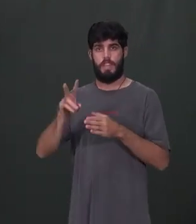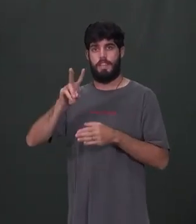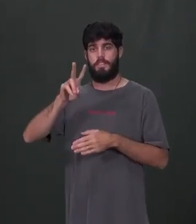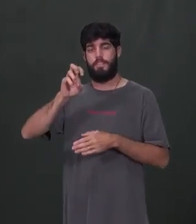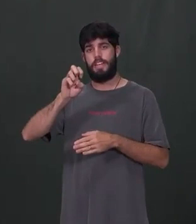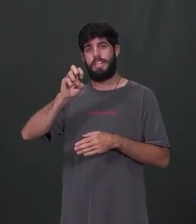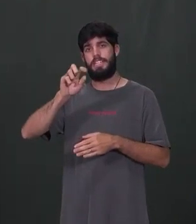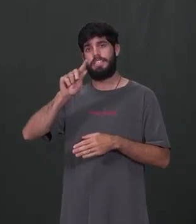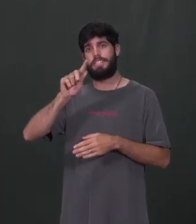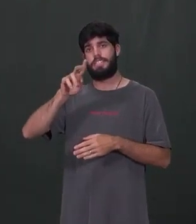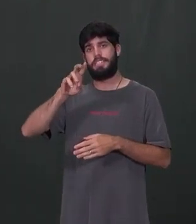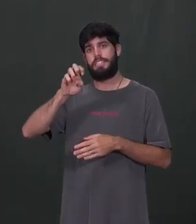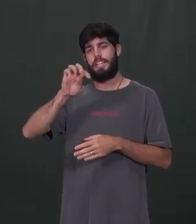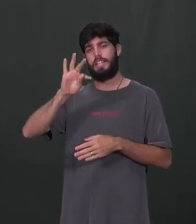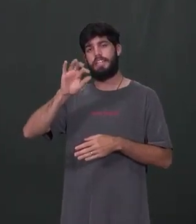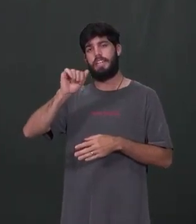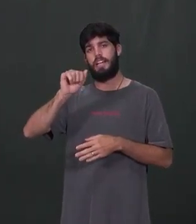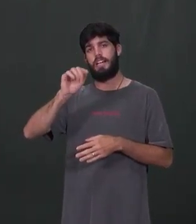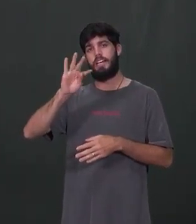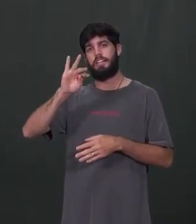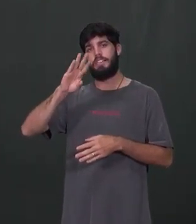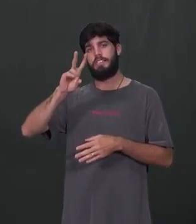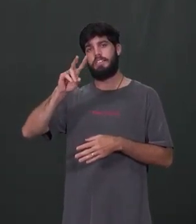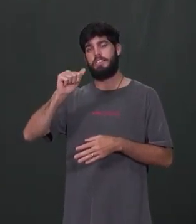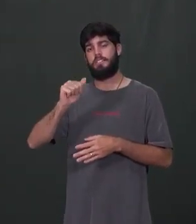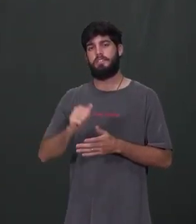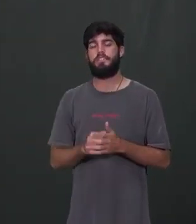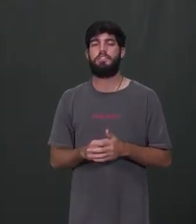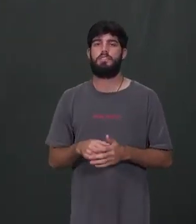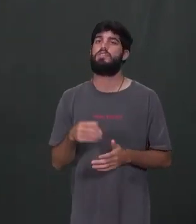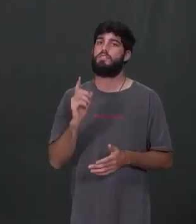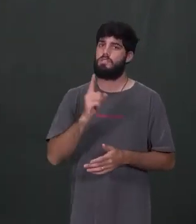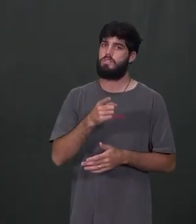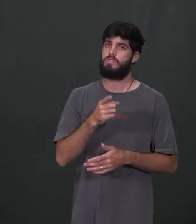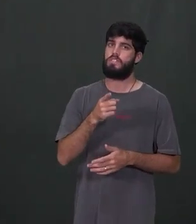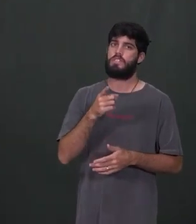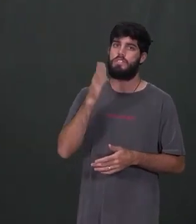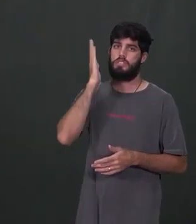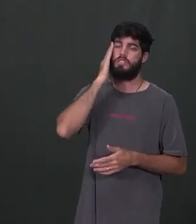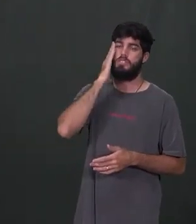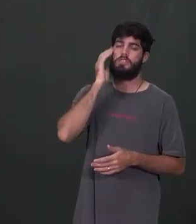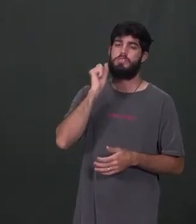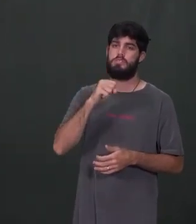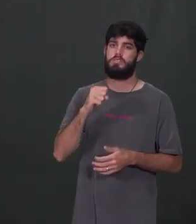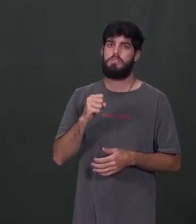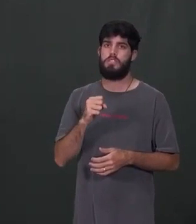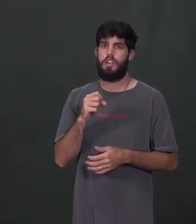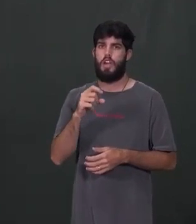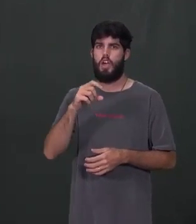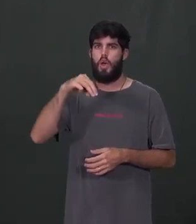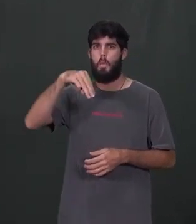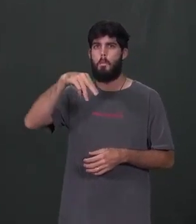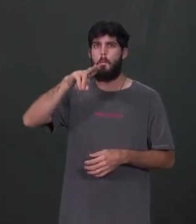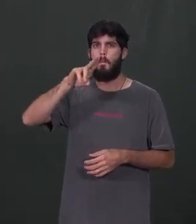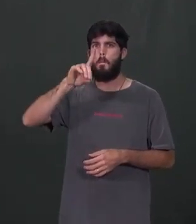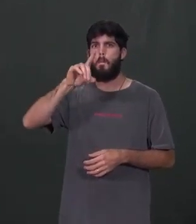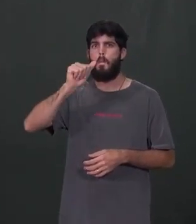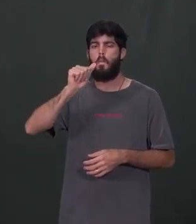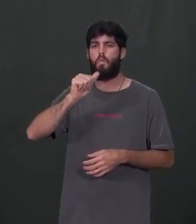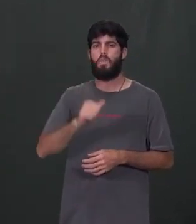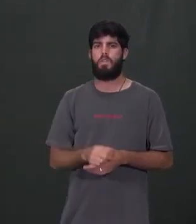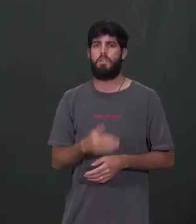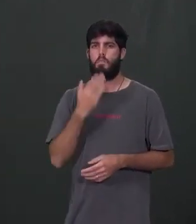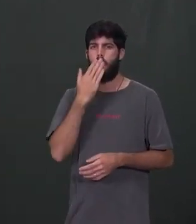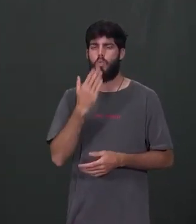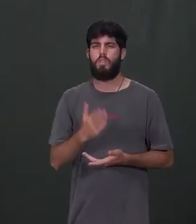Multiplicação vegetativa, se você tem plantinha em casa, se você gosta, você entende disso aqui. É aquela história da muda. Tem uma mudinha aí, ela deu